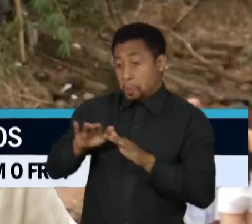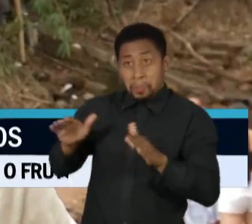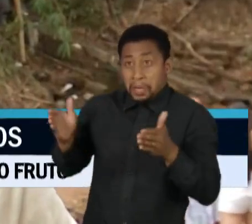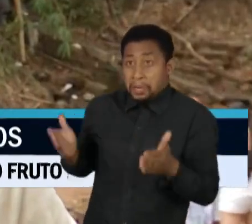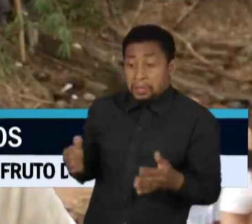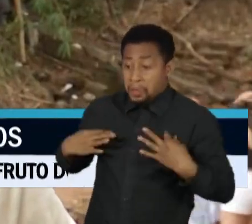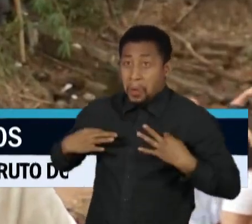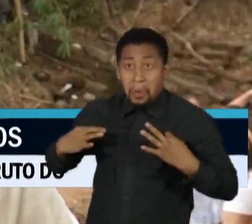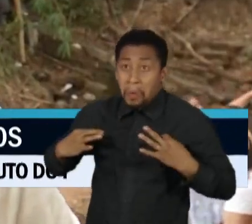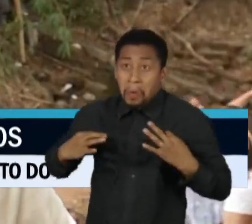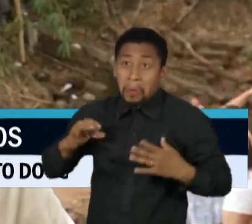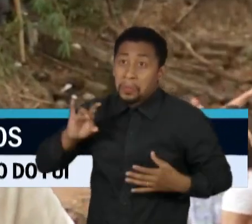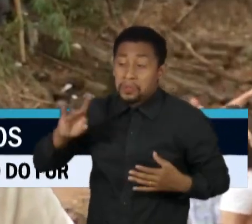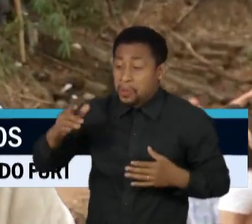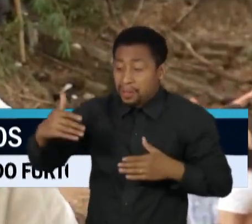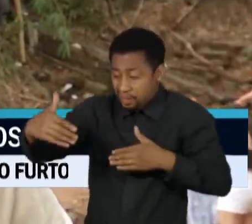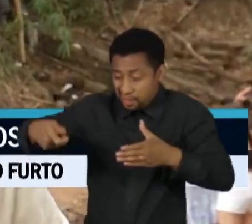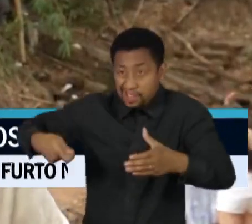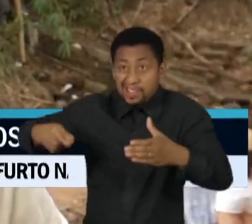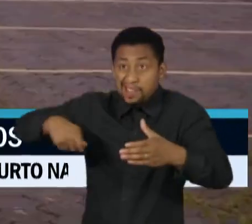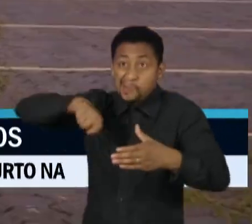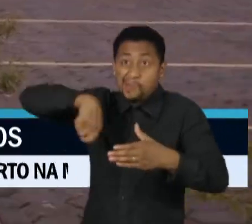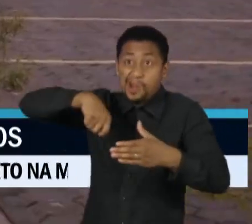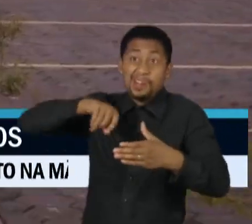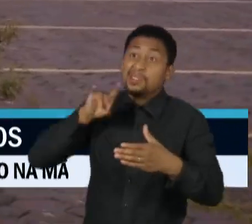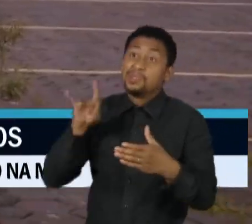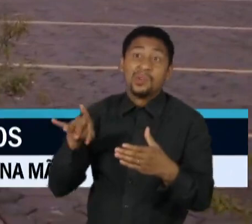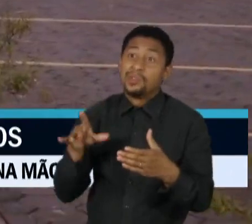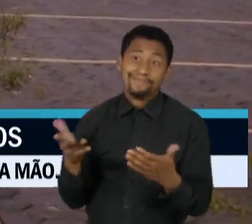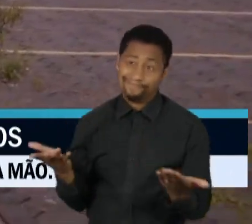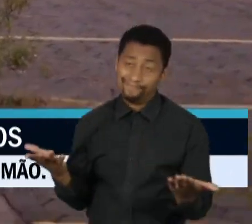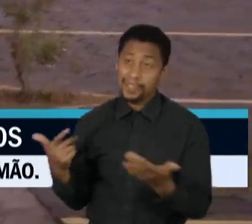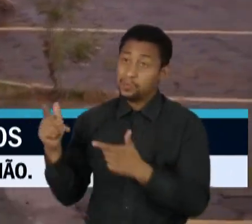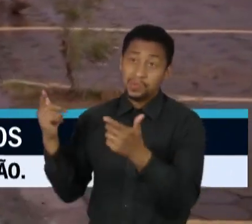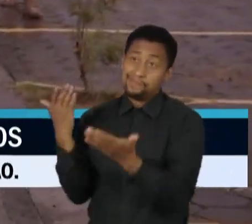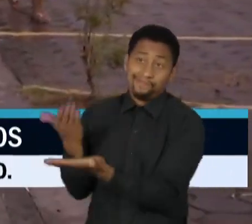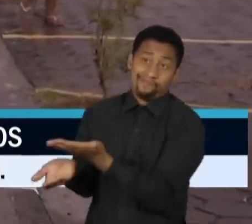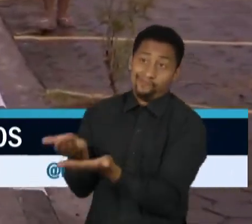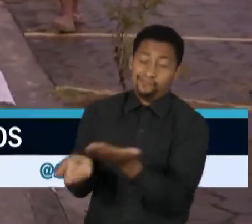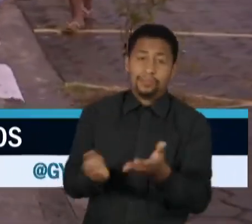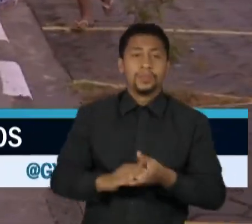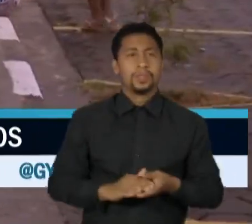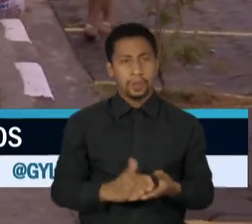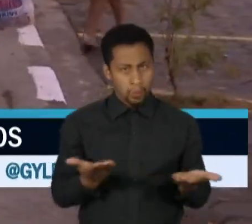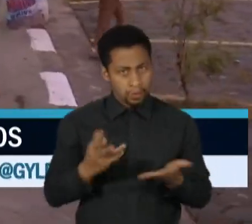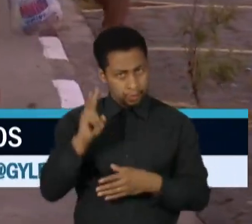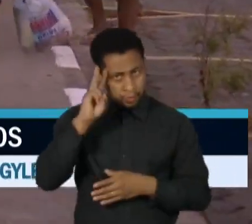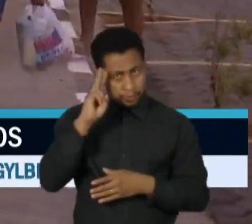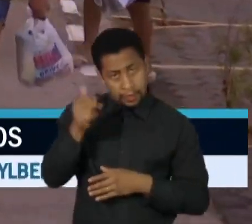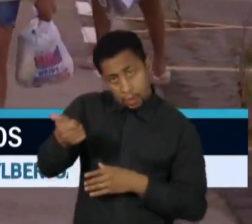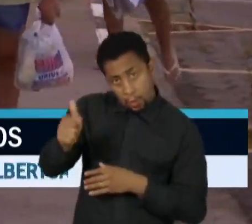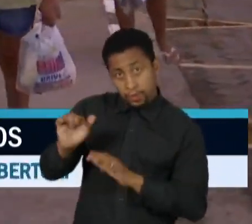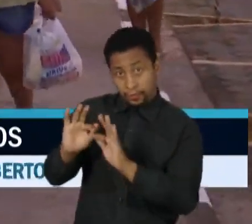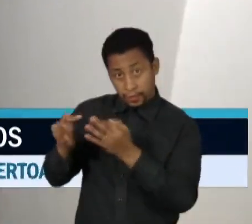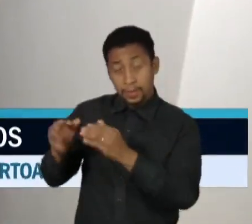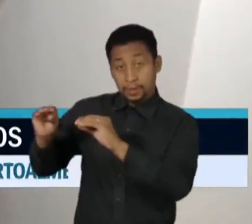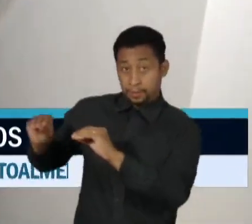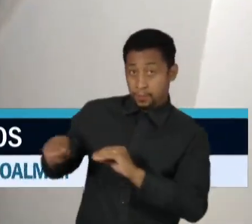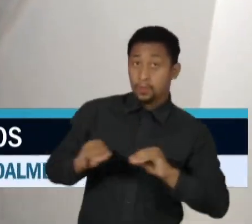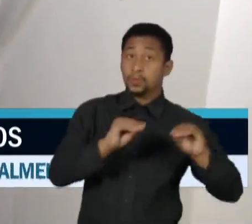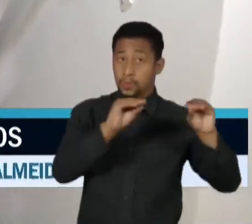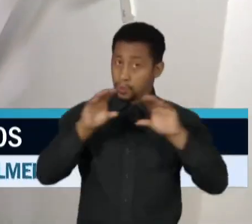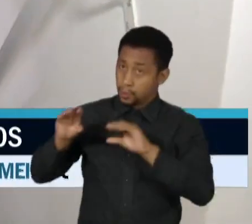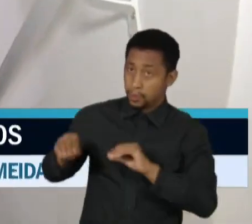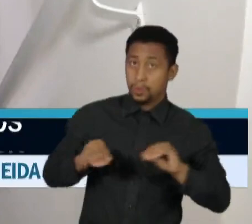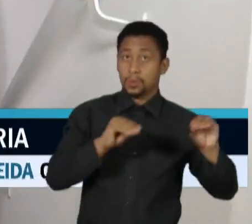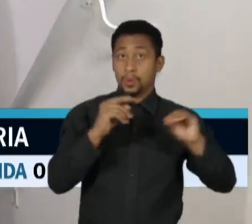e vazia só. Panela, essas coisas, não tem nada. Nesta segunda-feira, pelo menos 11 famílias, como as de Elmo e Josimar,